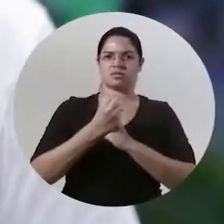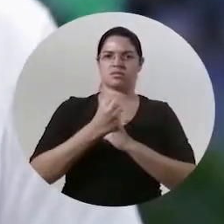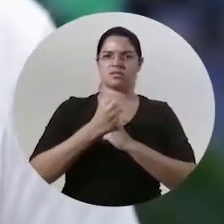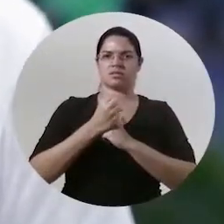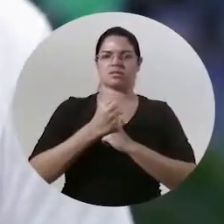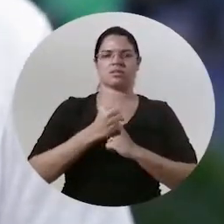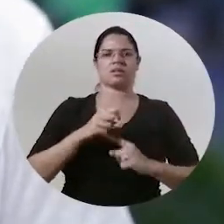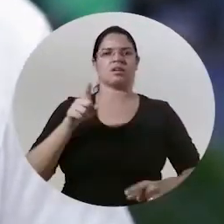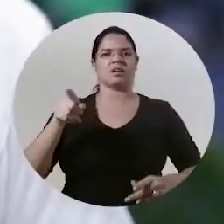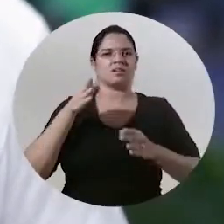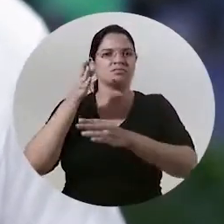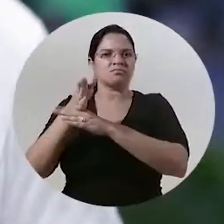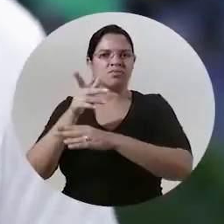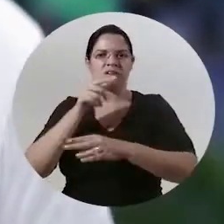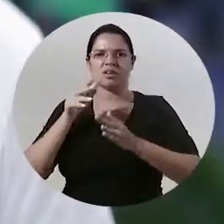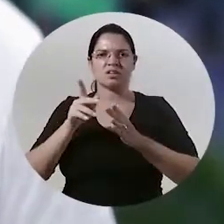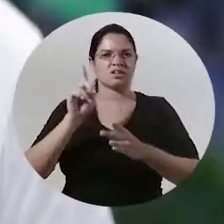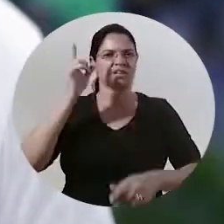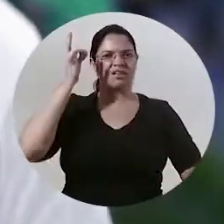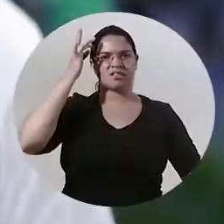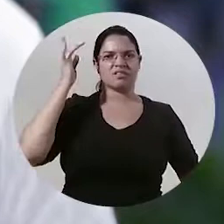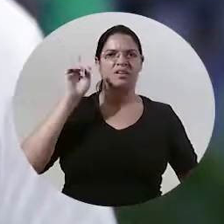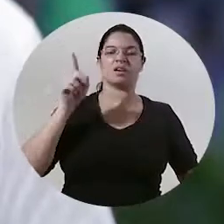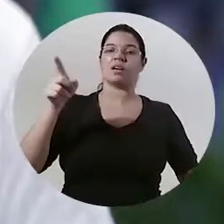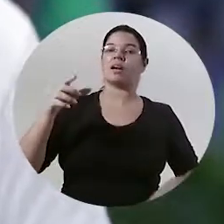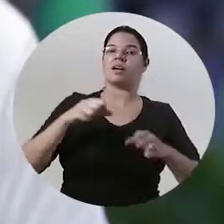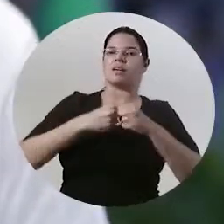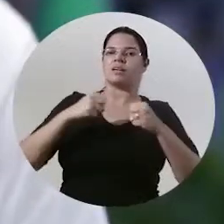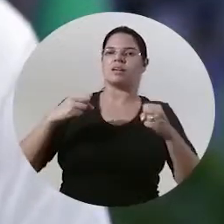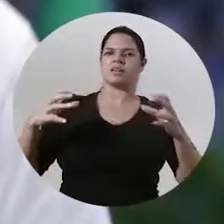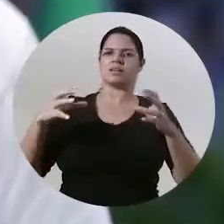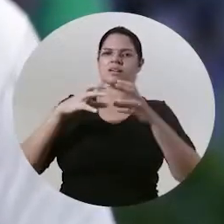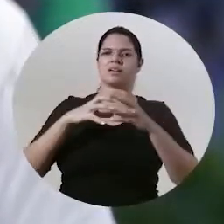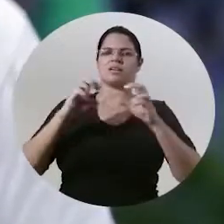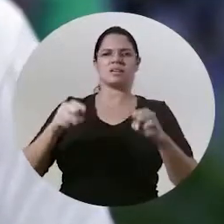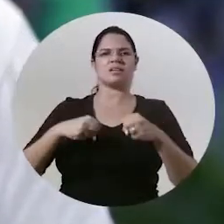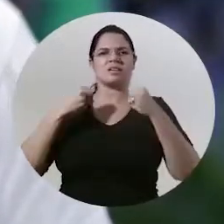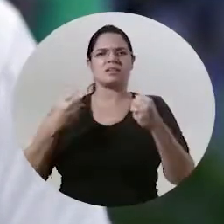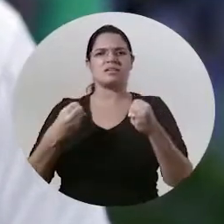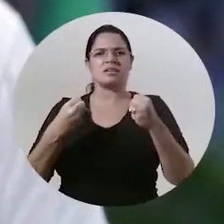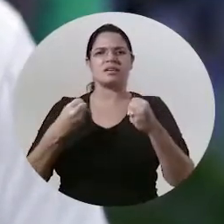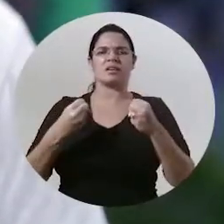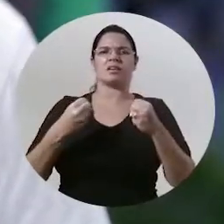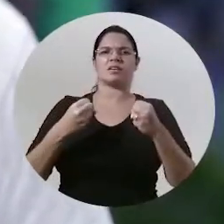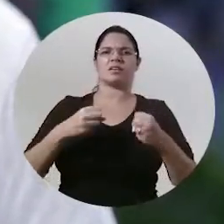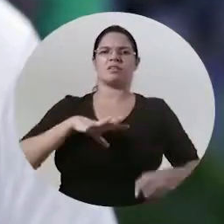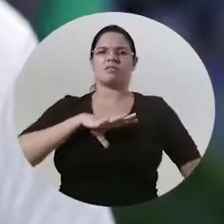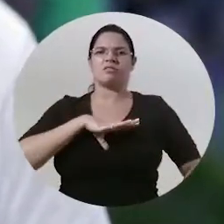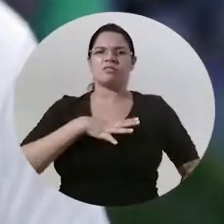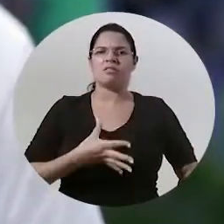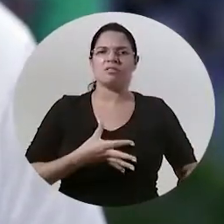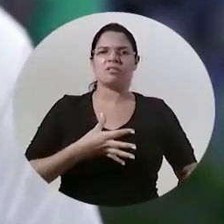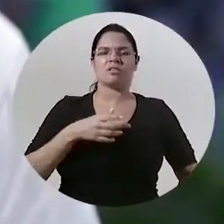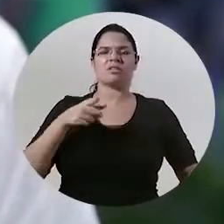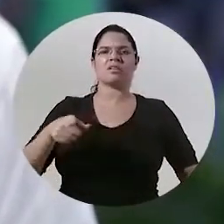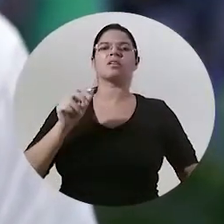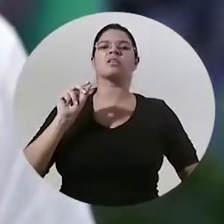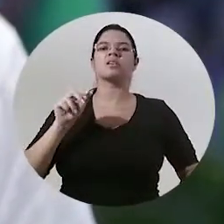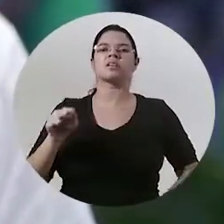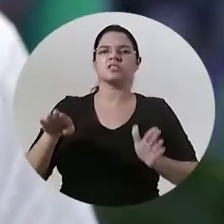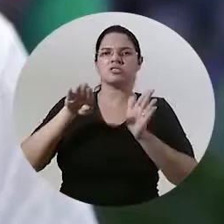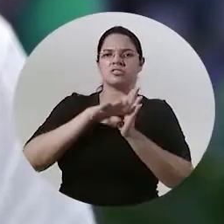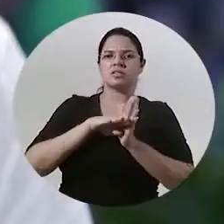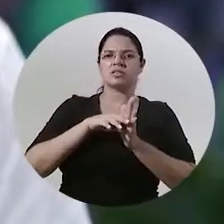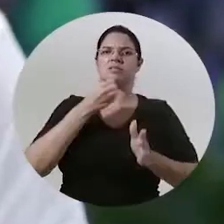fácil se não tiver essa grande equipe engajada motivada com o propósito de fazer o bem de